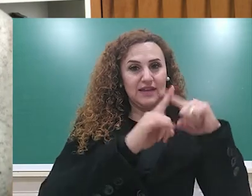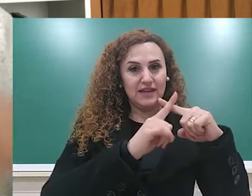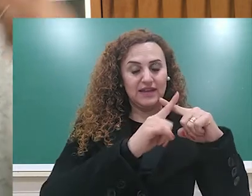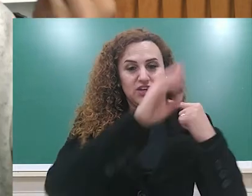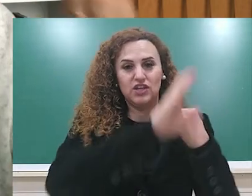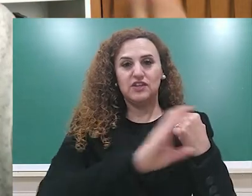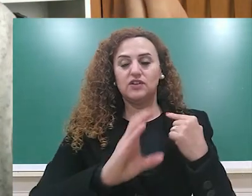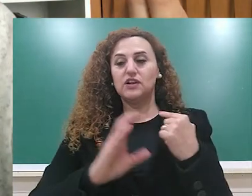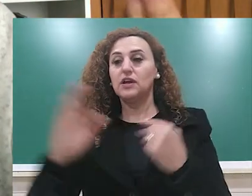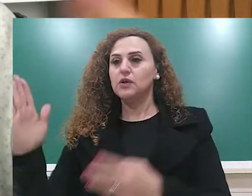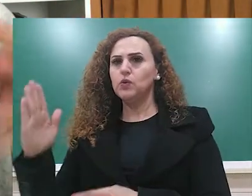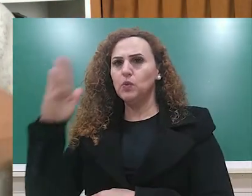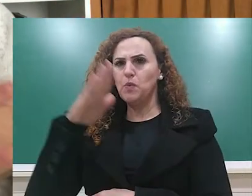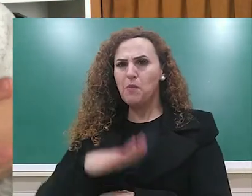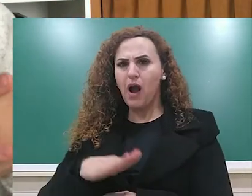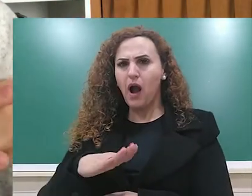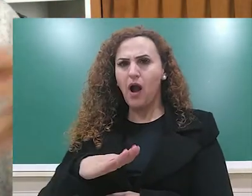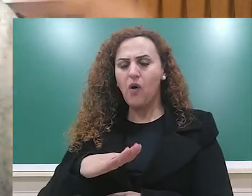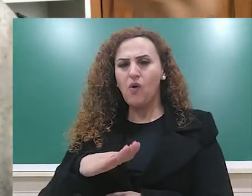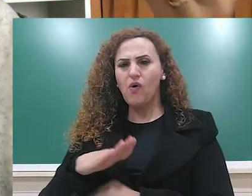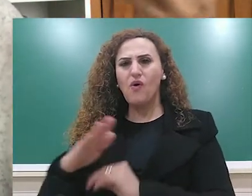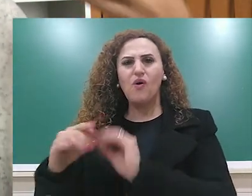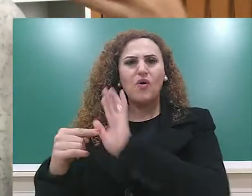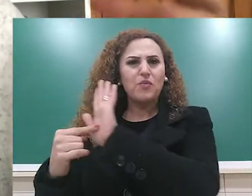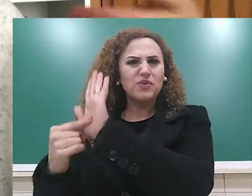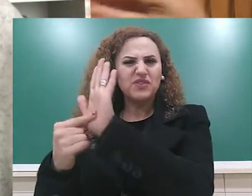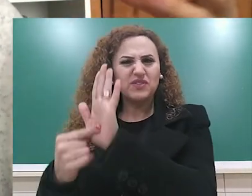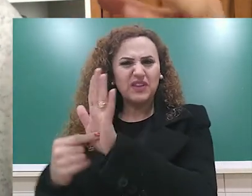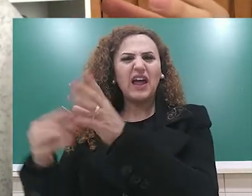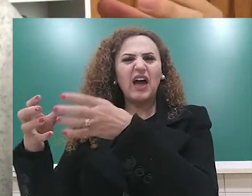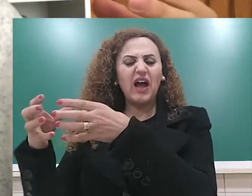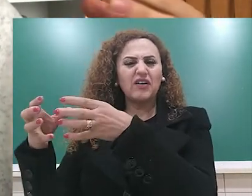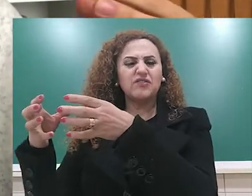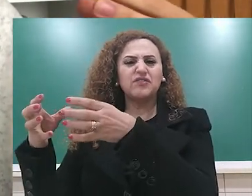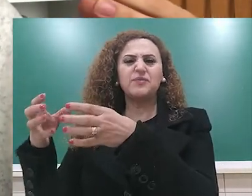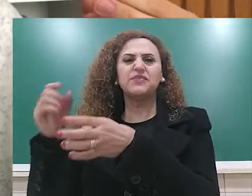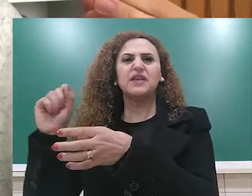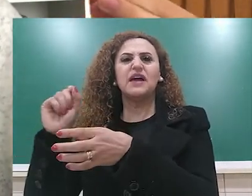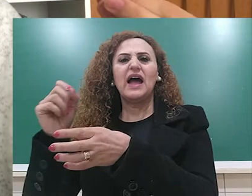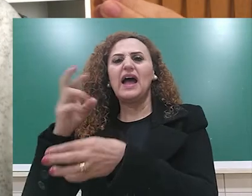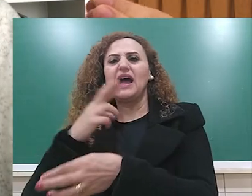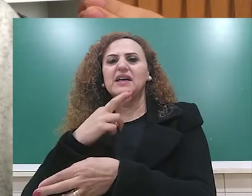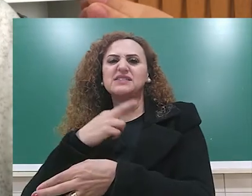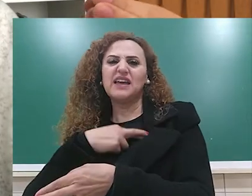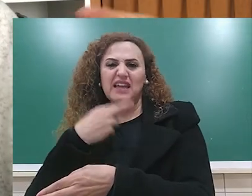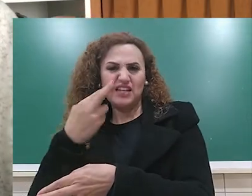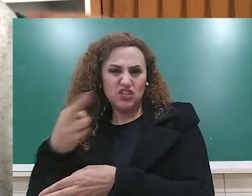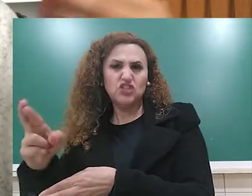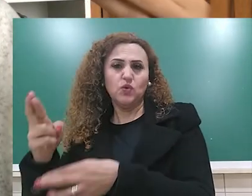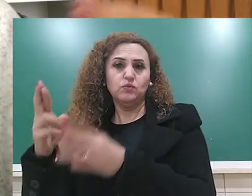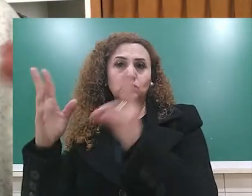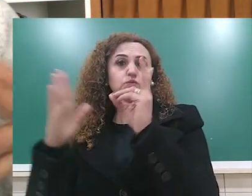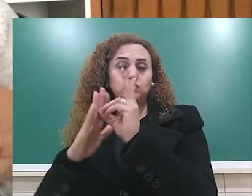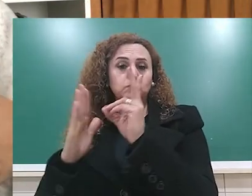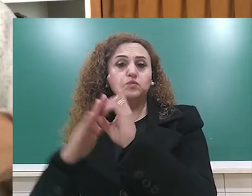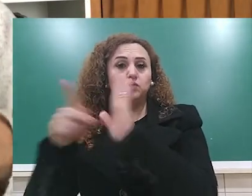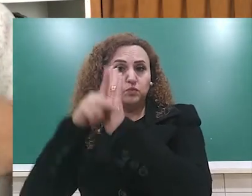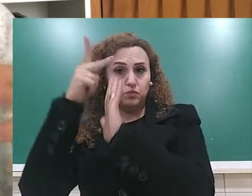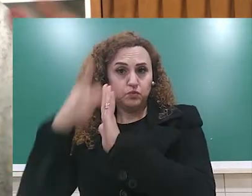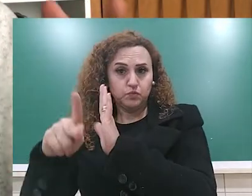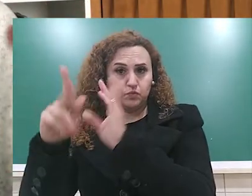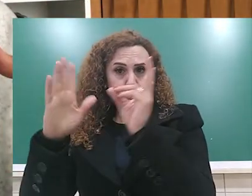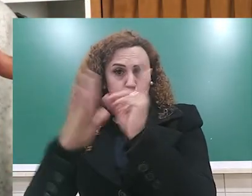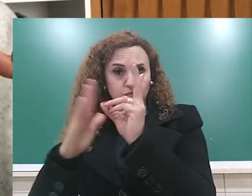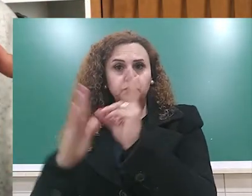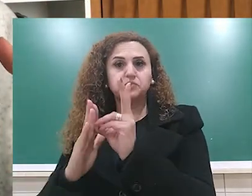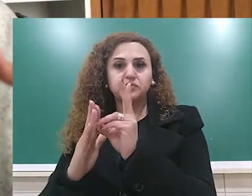católica e o mal representado ali por entidades das religiões indígenas. Então,